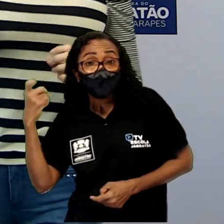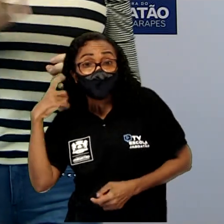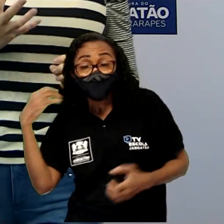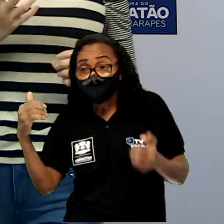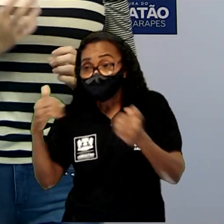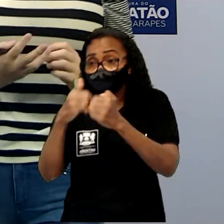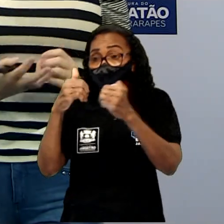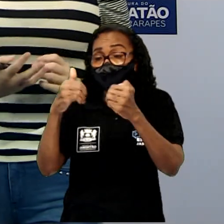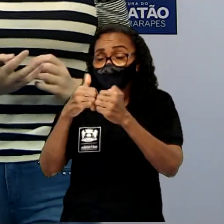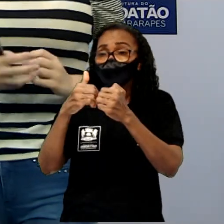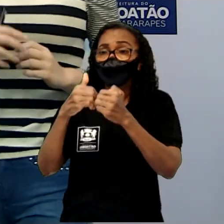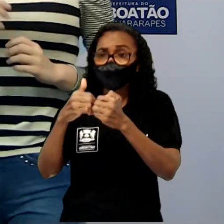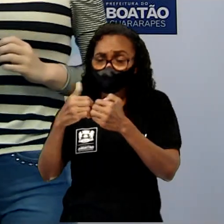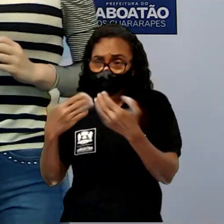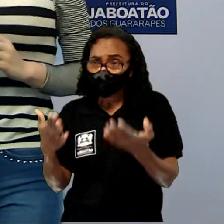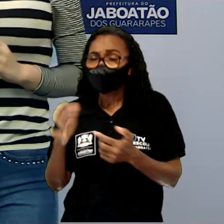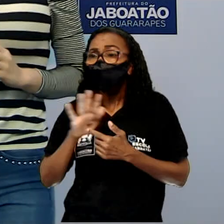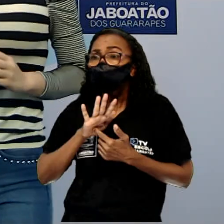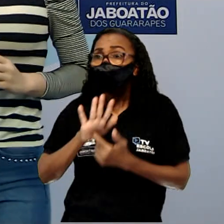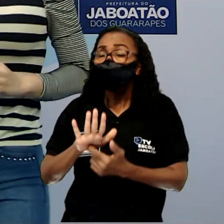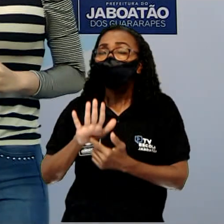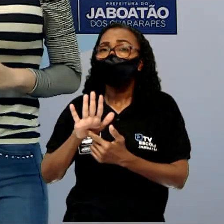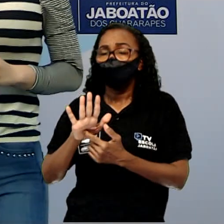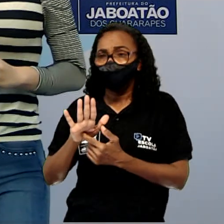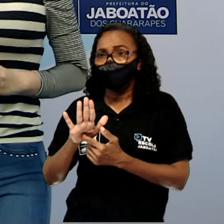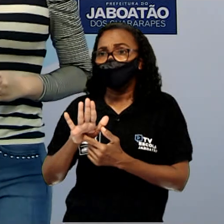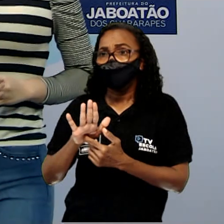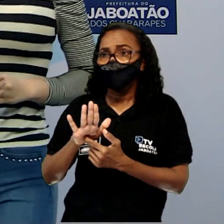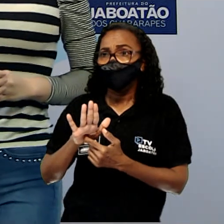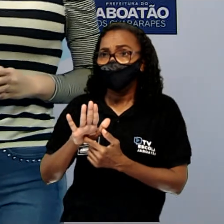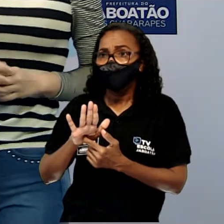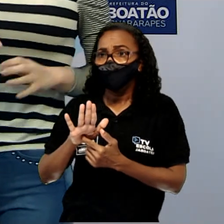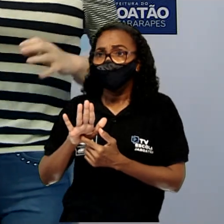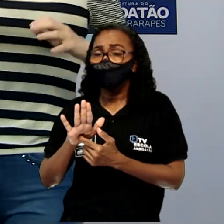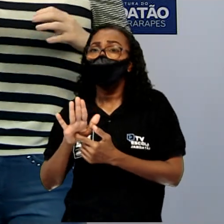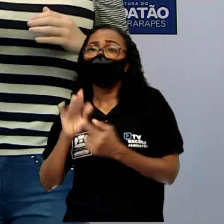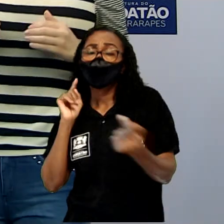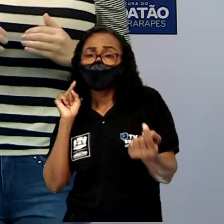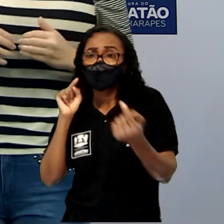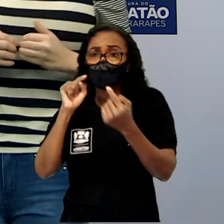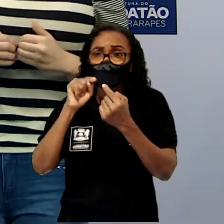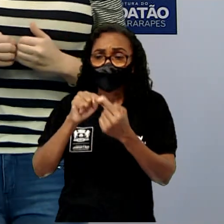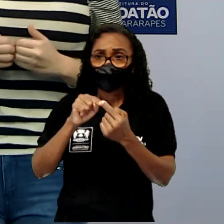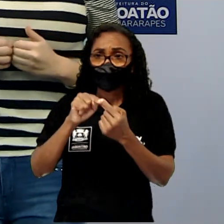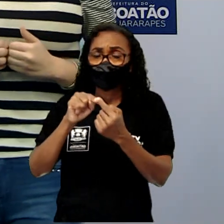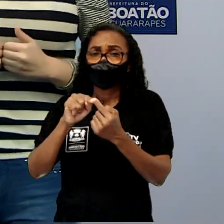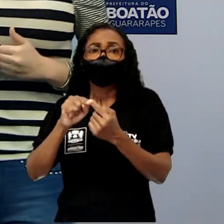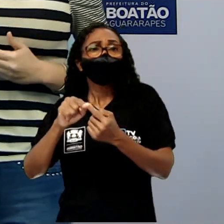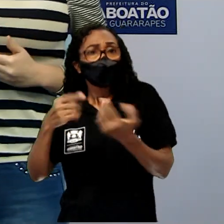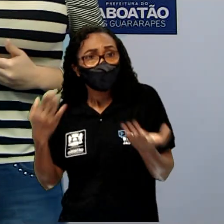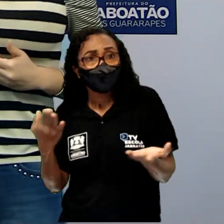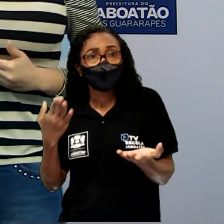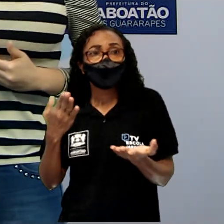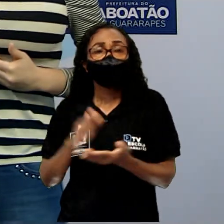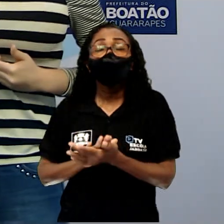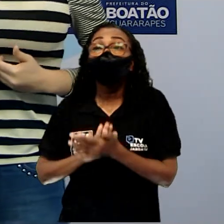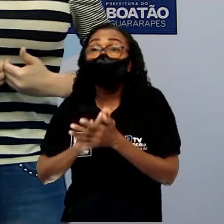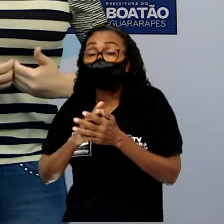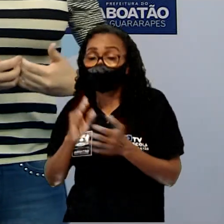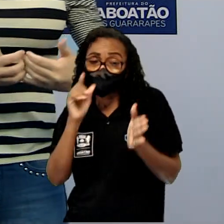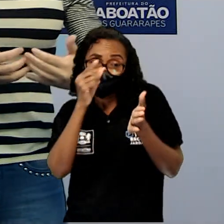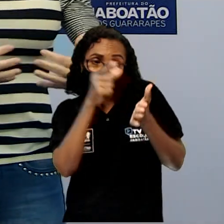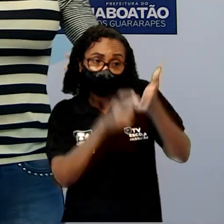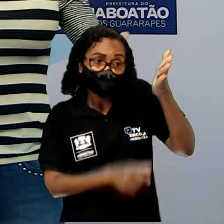esse o efeito e a finalidade da Paranomásia. É estabelecer no poema uma visão